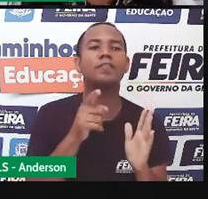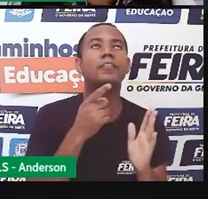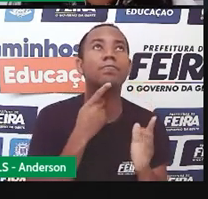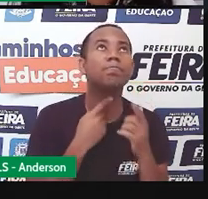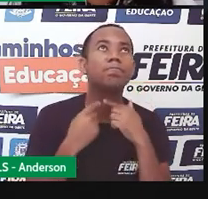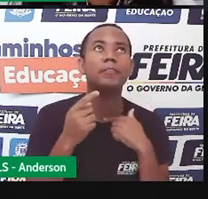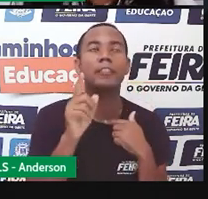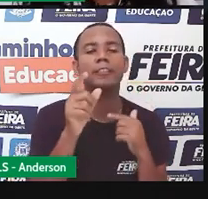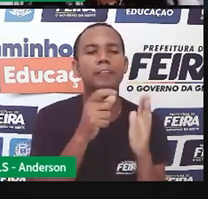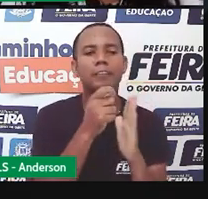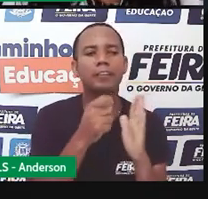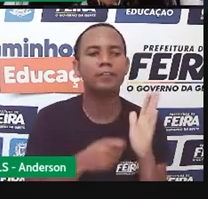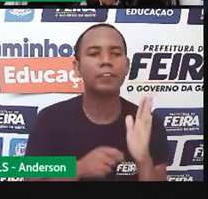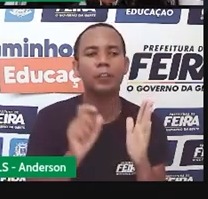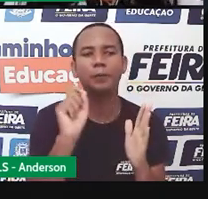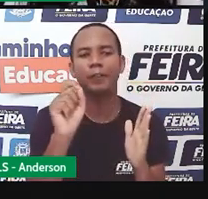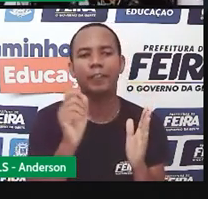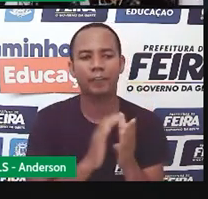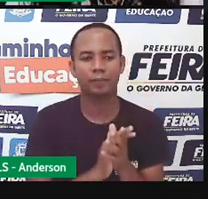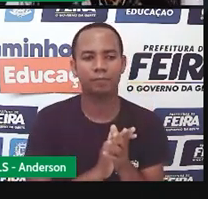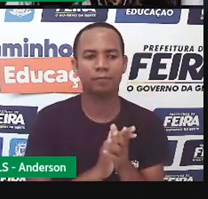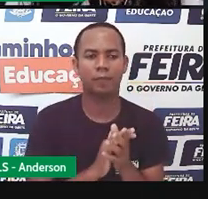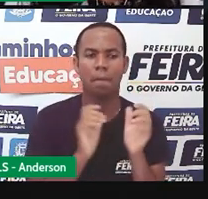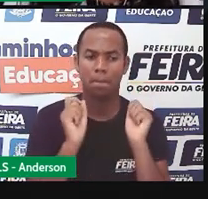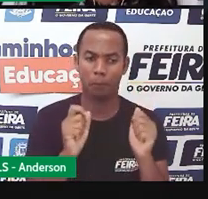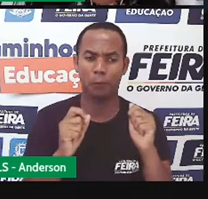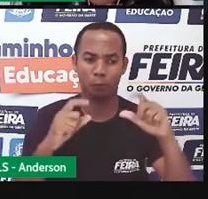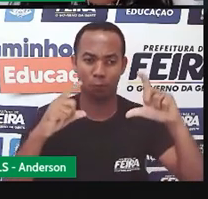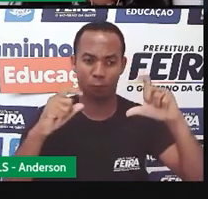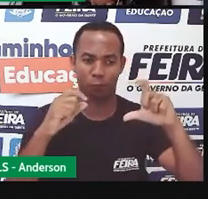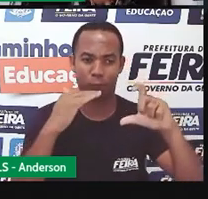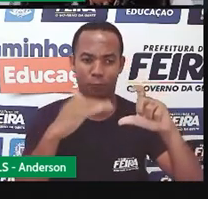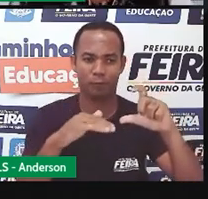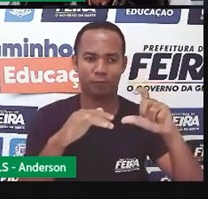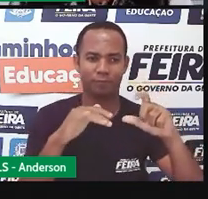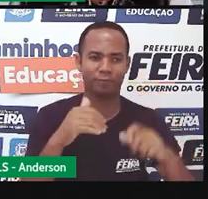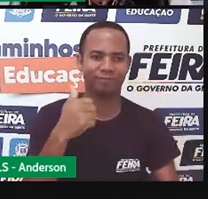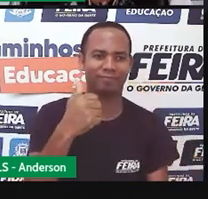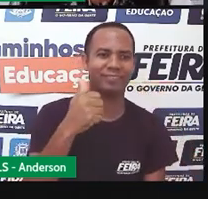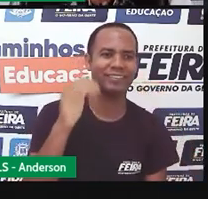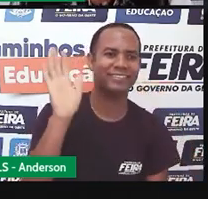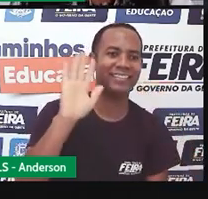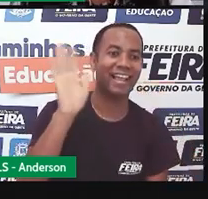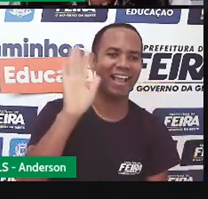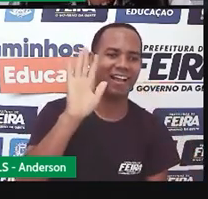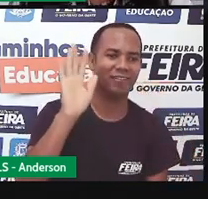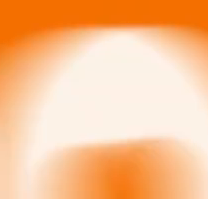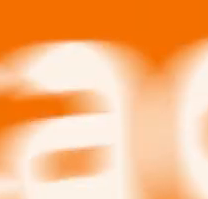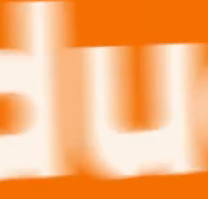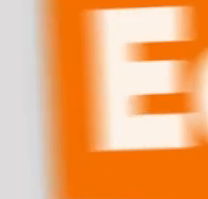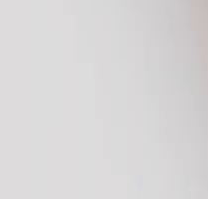que você escreveu. Então, compartilha com a gente aqui, tá bom? Um beijo, até a próxima aula.